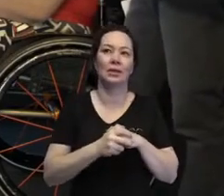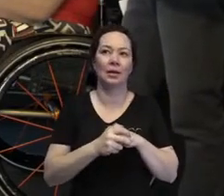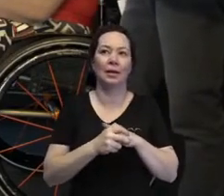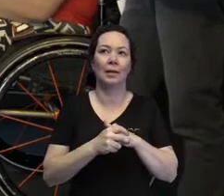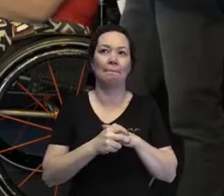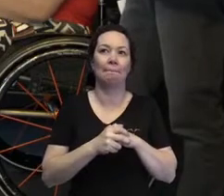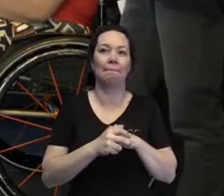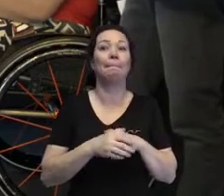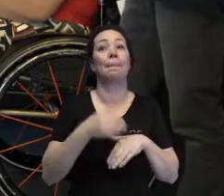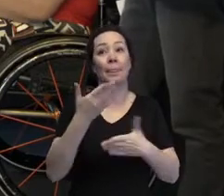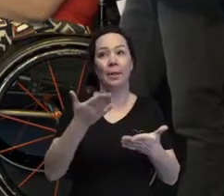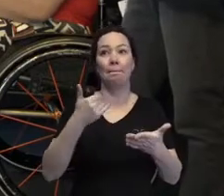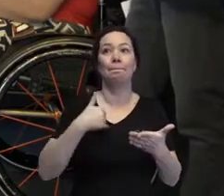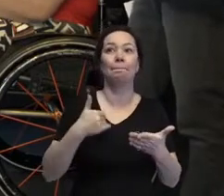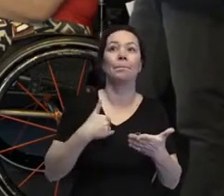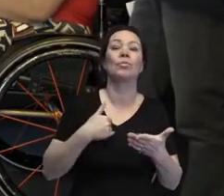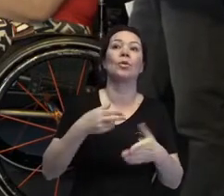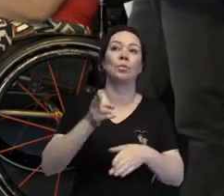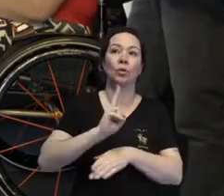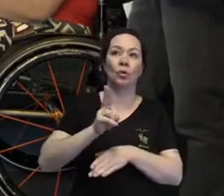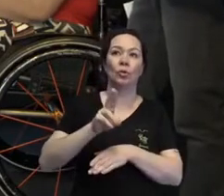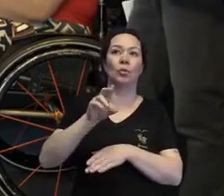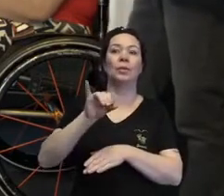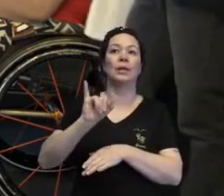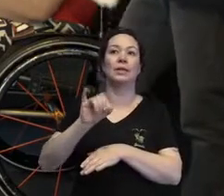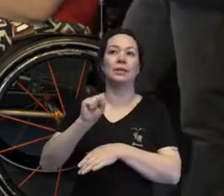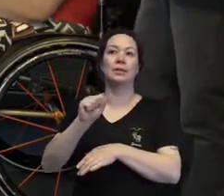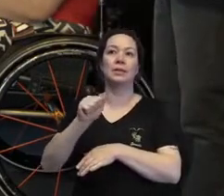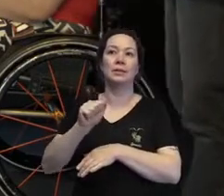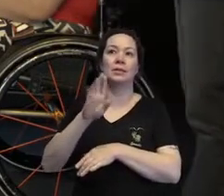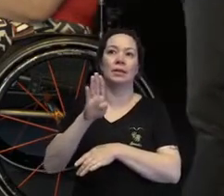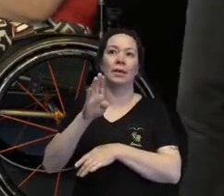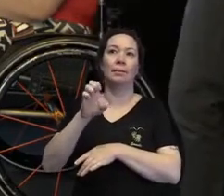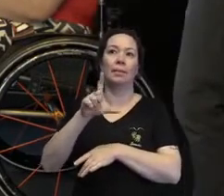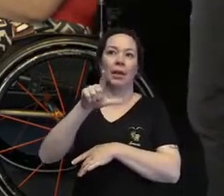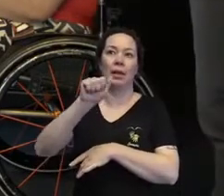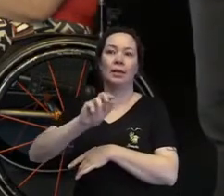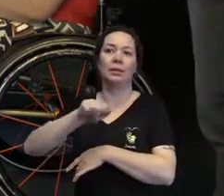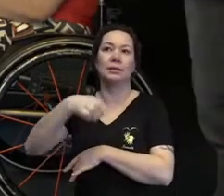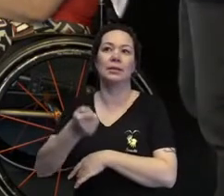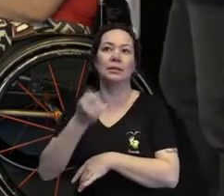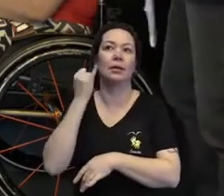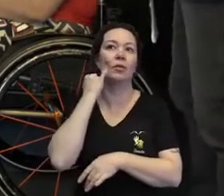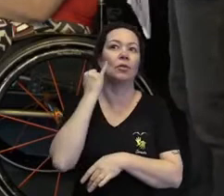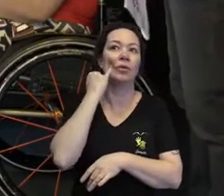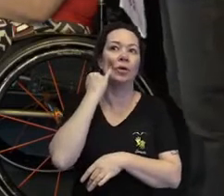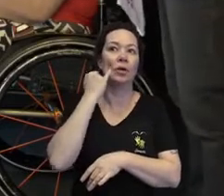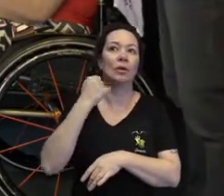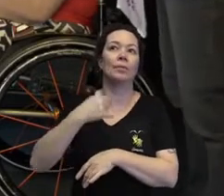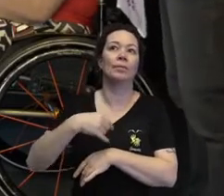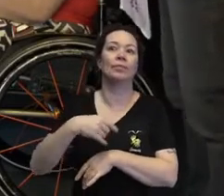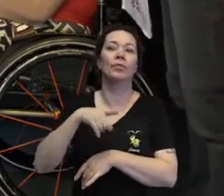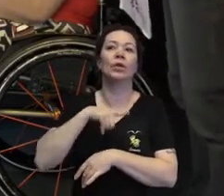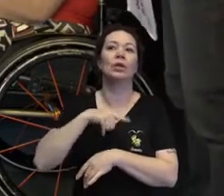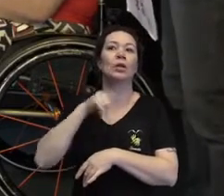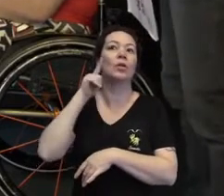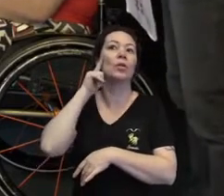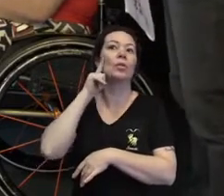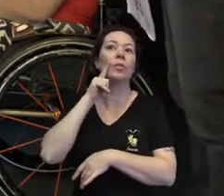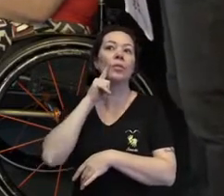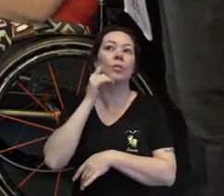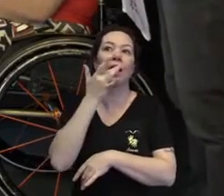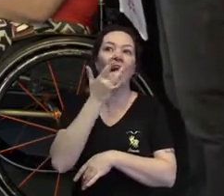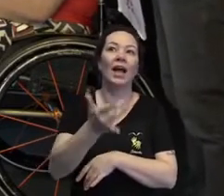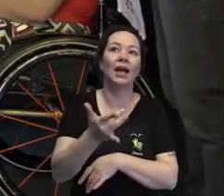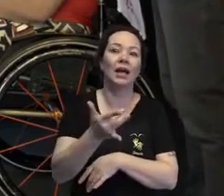Então, para eu falar o meu nome, sou Isabela, tenho minha pele branca, meus